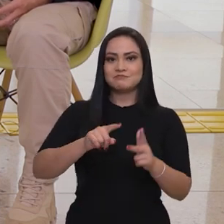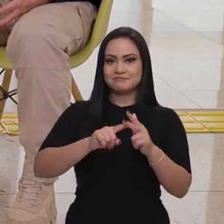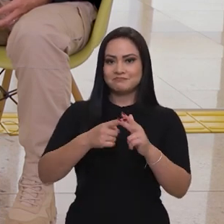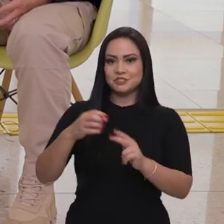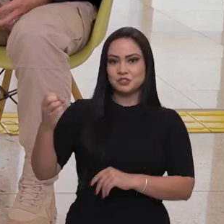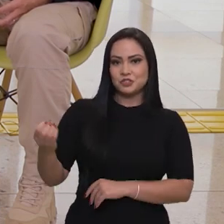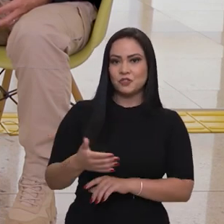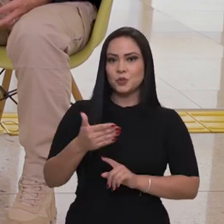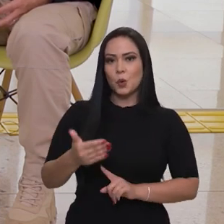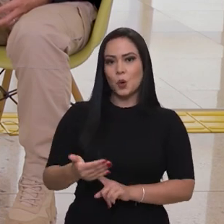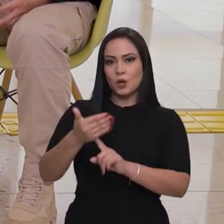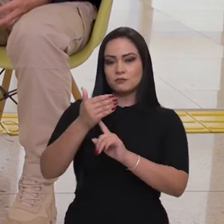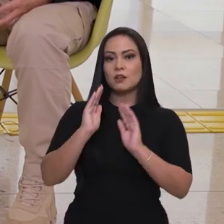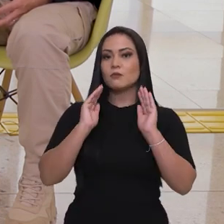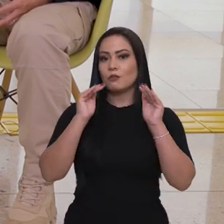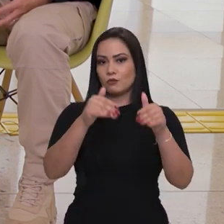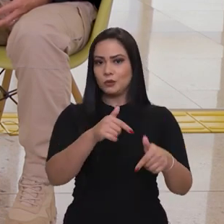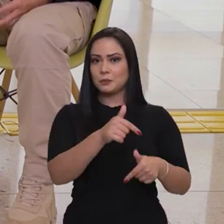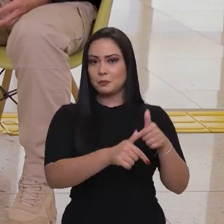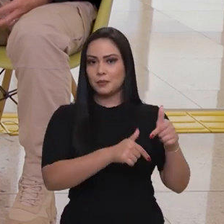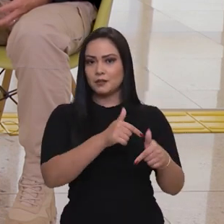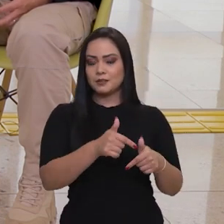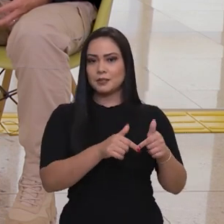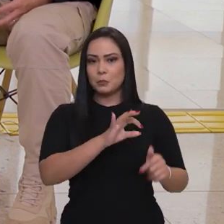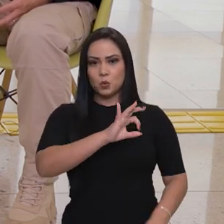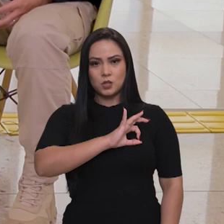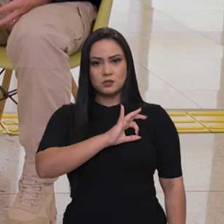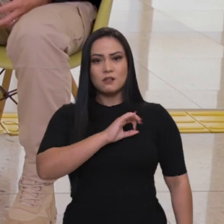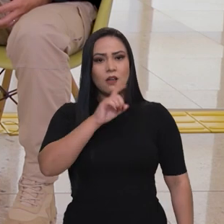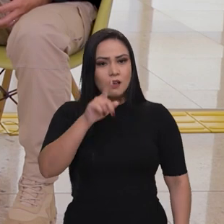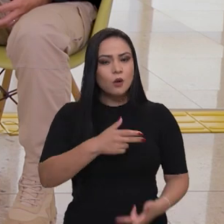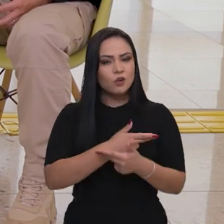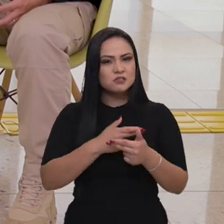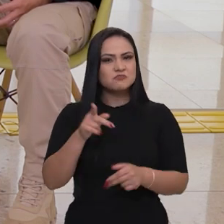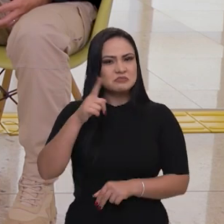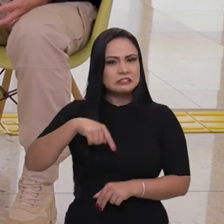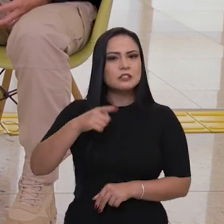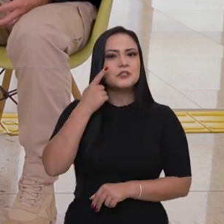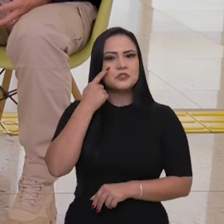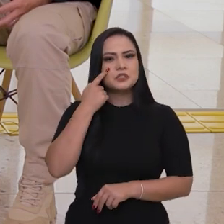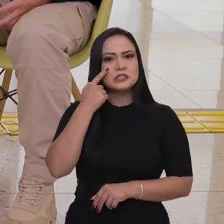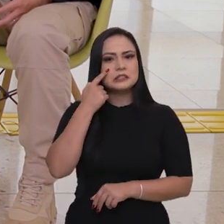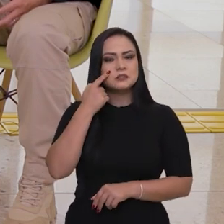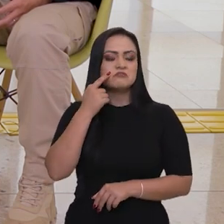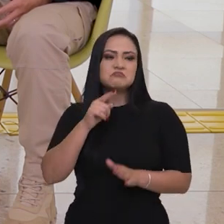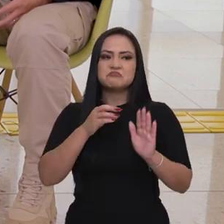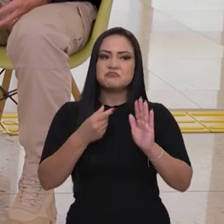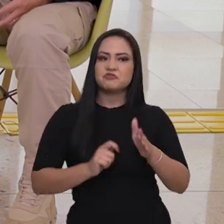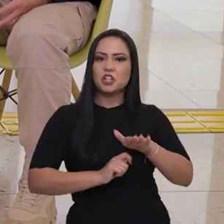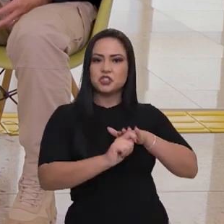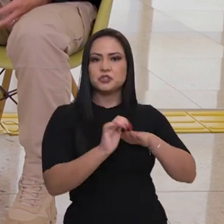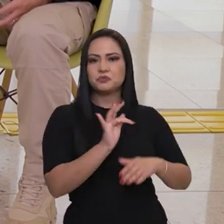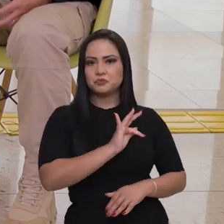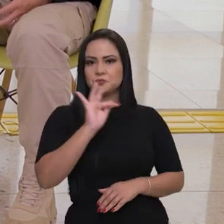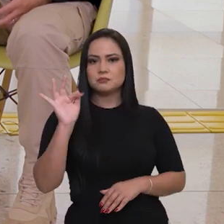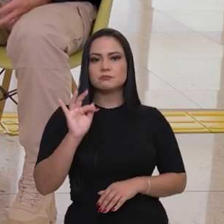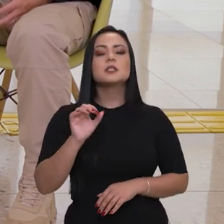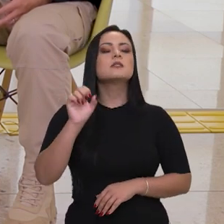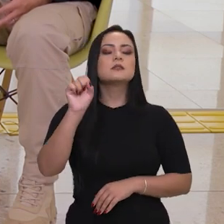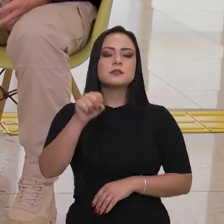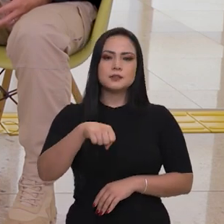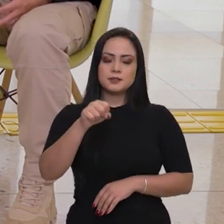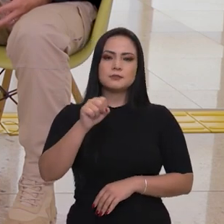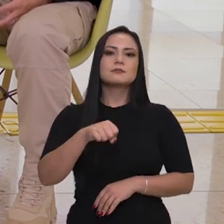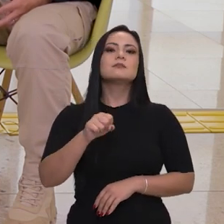novidade tecnológica, vamos dizer, a favor do trabalho da polícia, é algo que está sendo visto aí para ser investido daqui para frente?